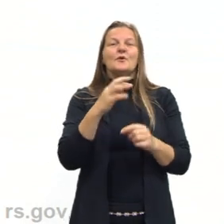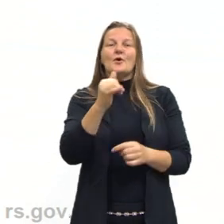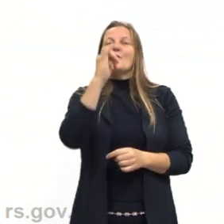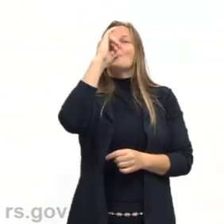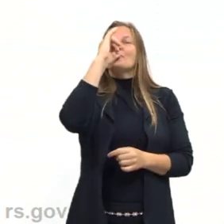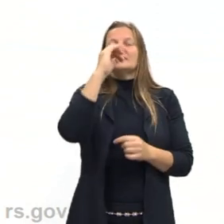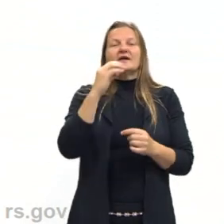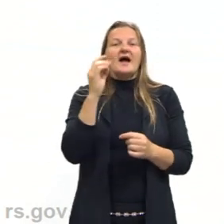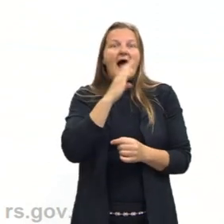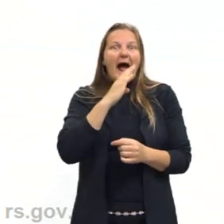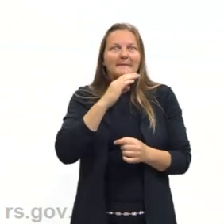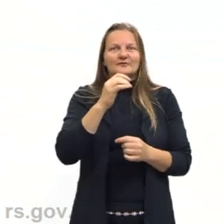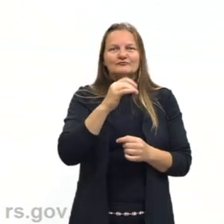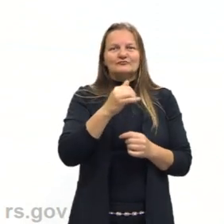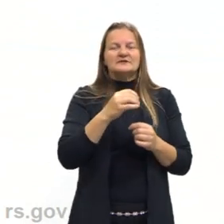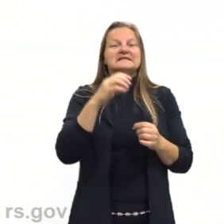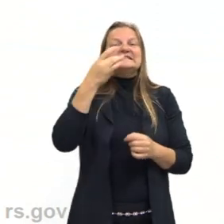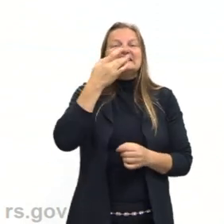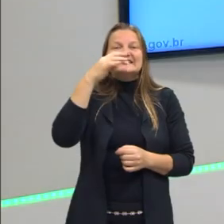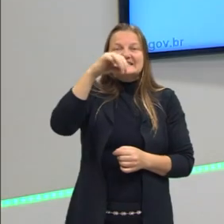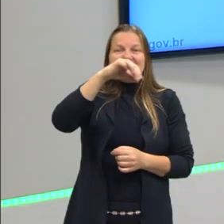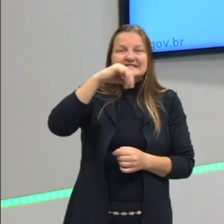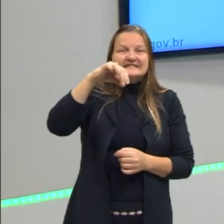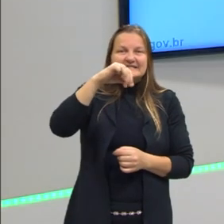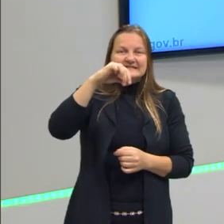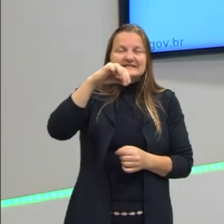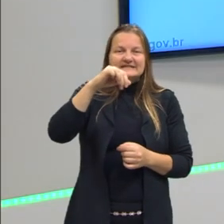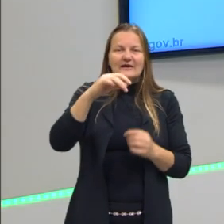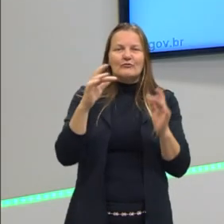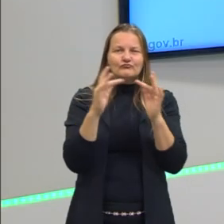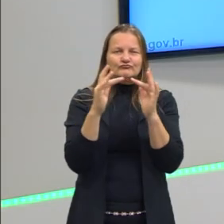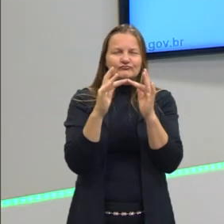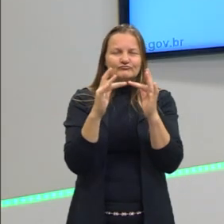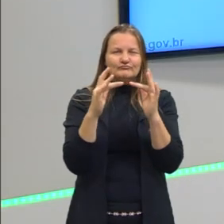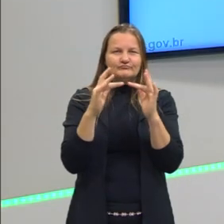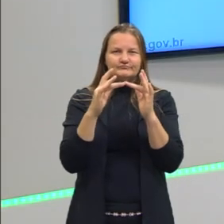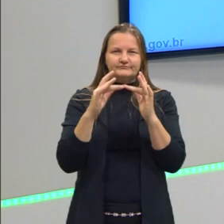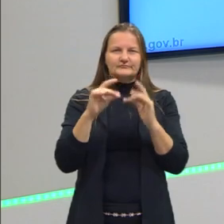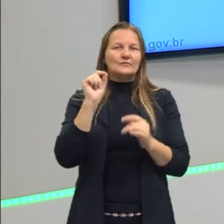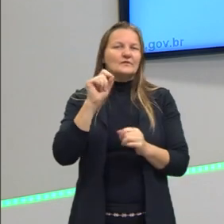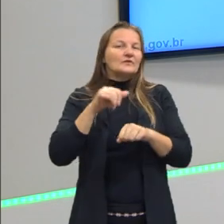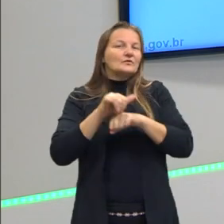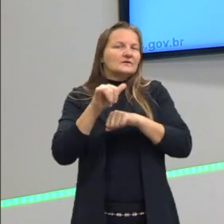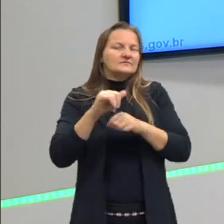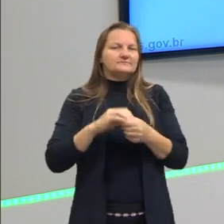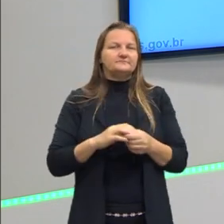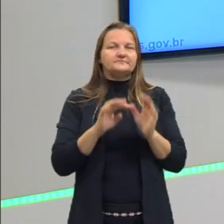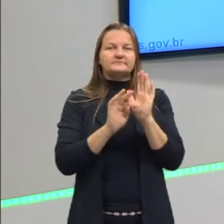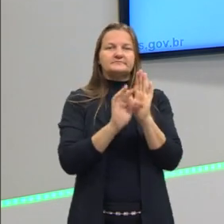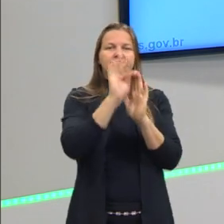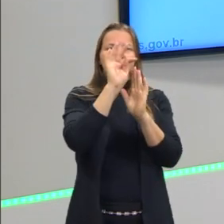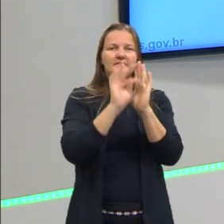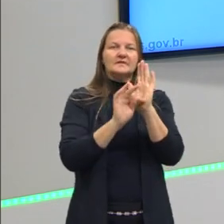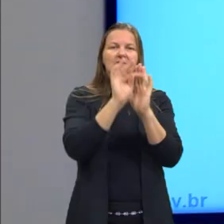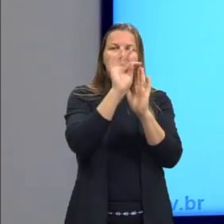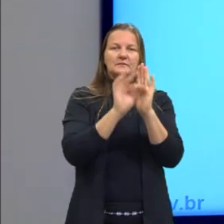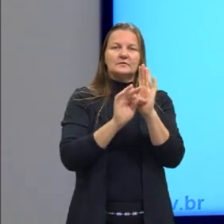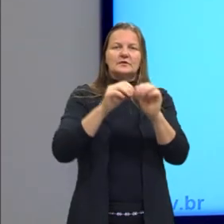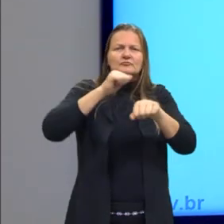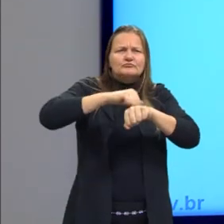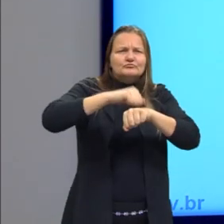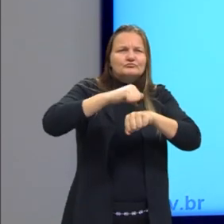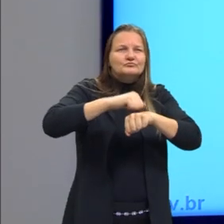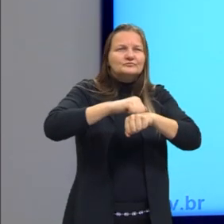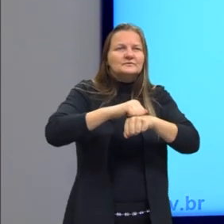Se eu coloco sal, quando eu coloco o gelo em contato com o sal, a temperatura de descongelamento,